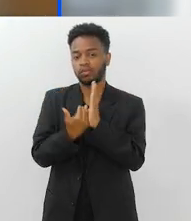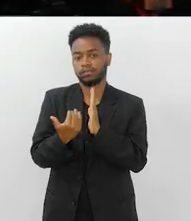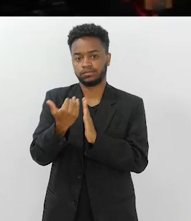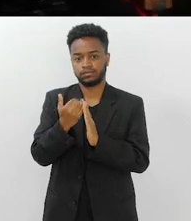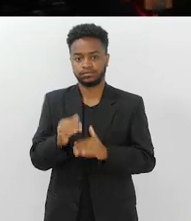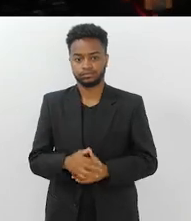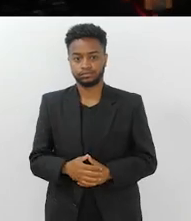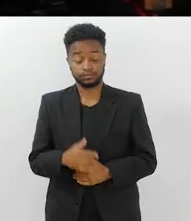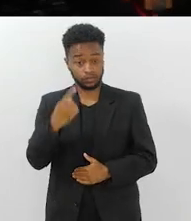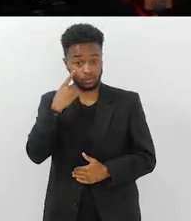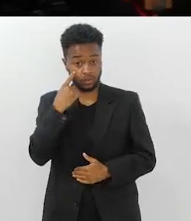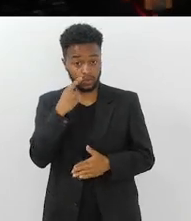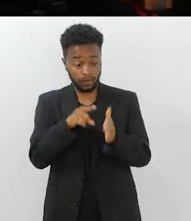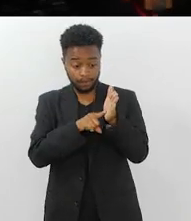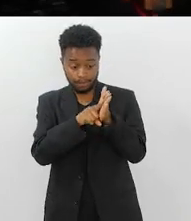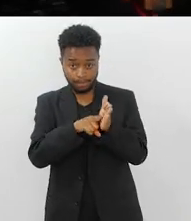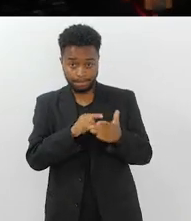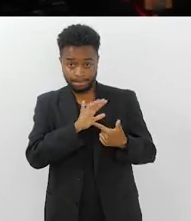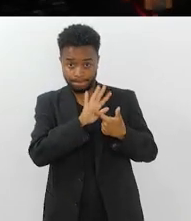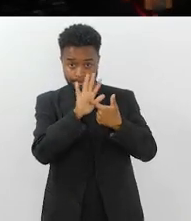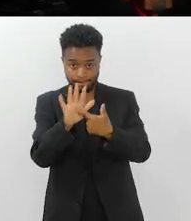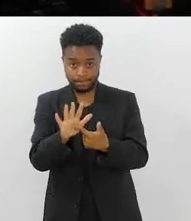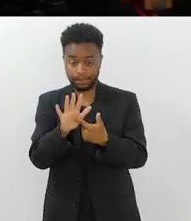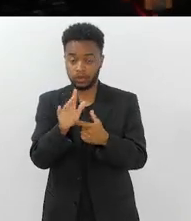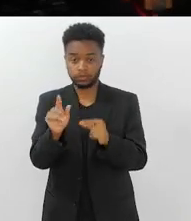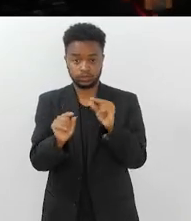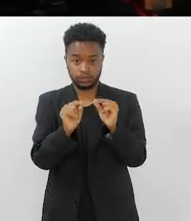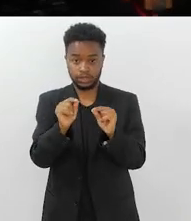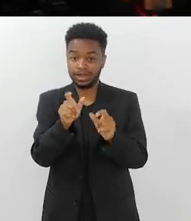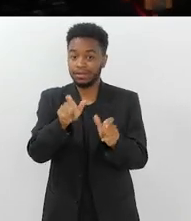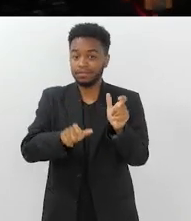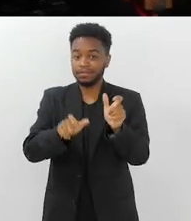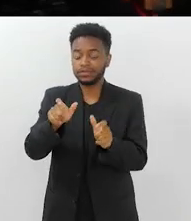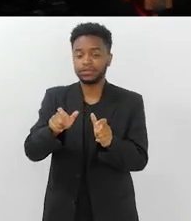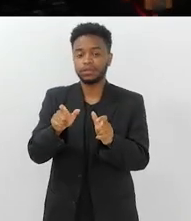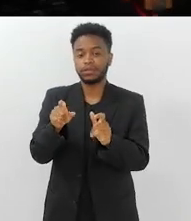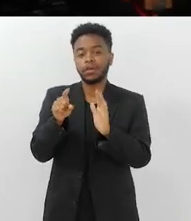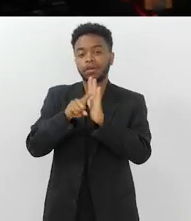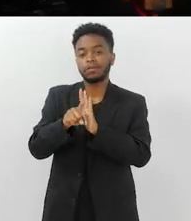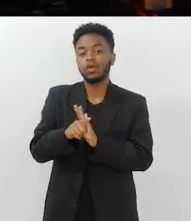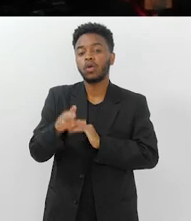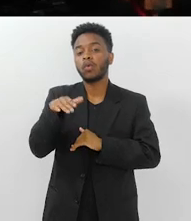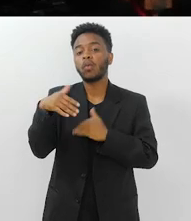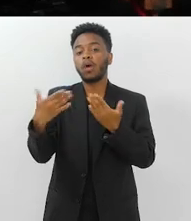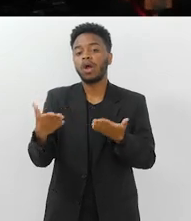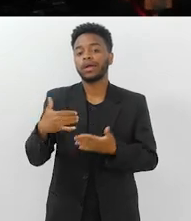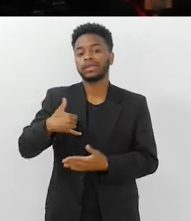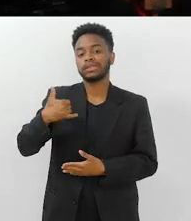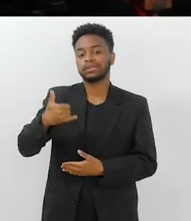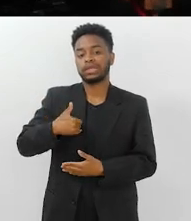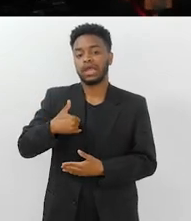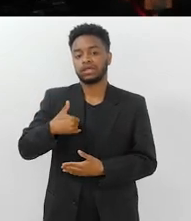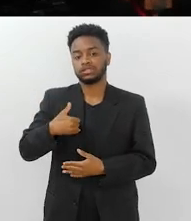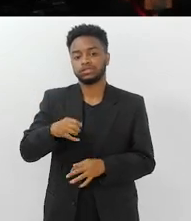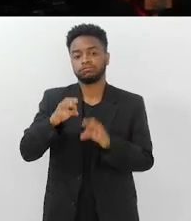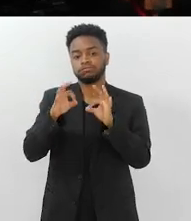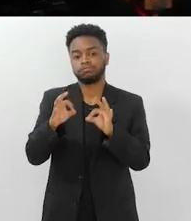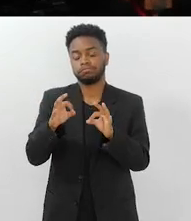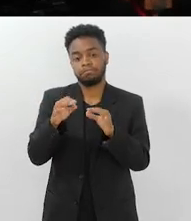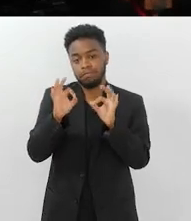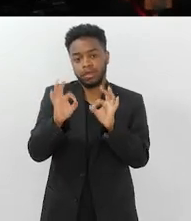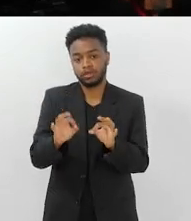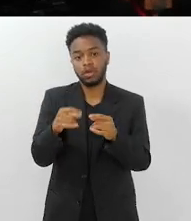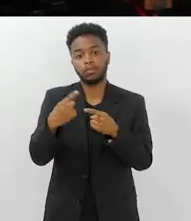Doutor, olha aqui, nessa pesquisa, os especialistas, eles questionaram qual é a idade cronológica, porque nem todos são